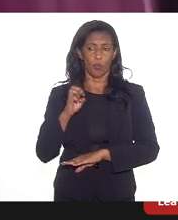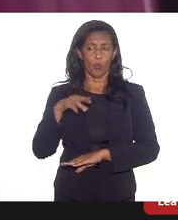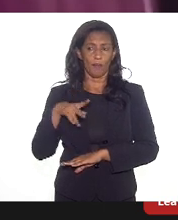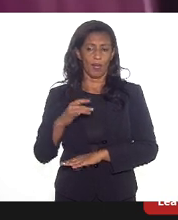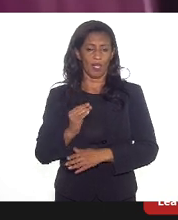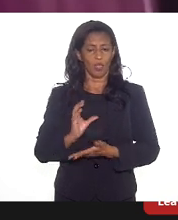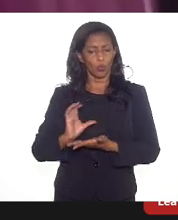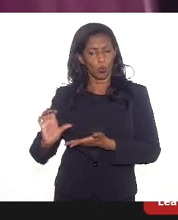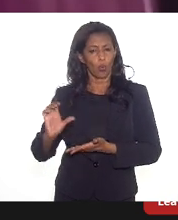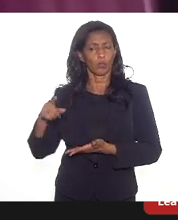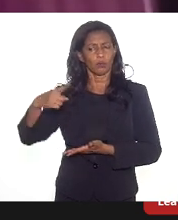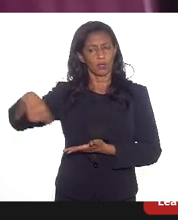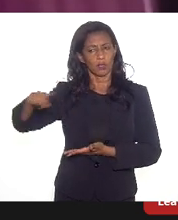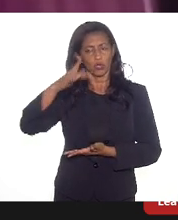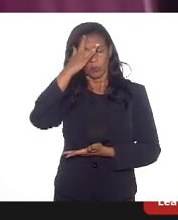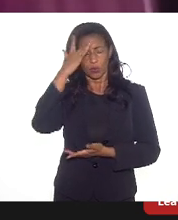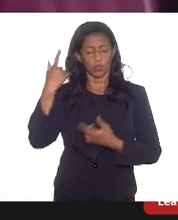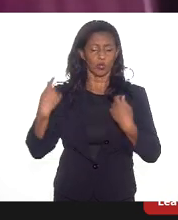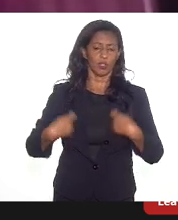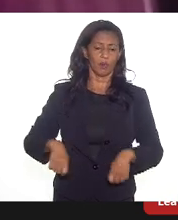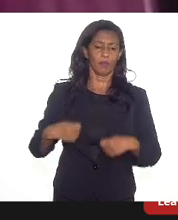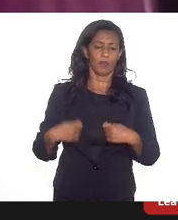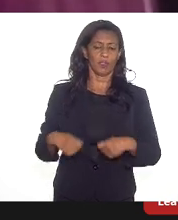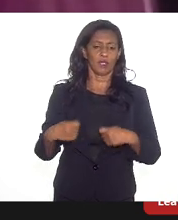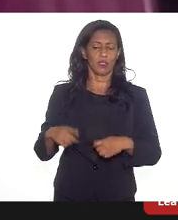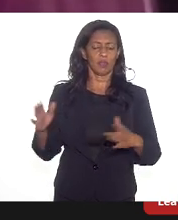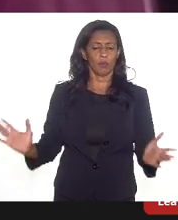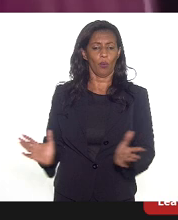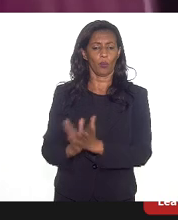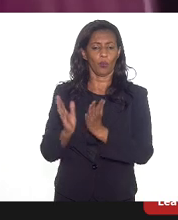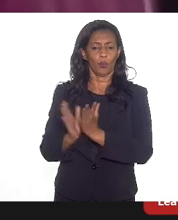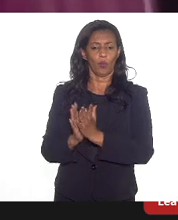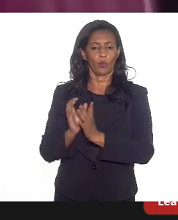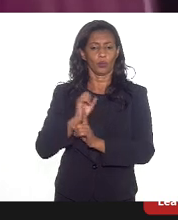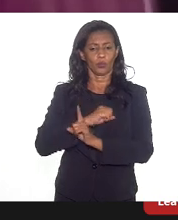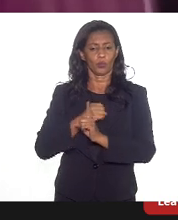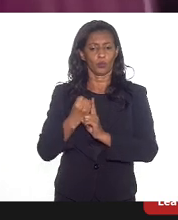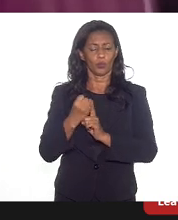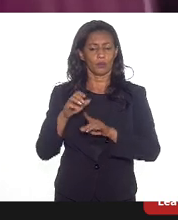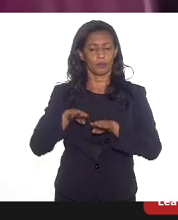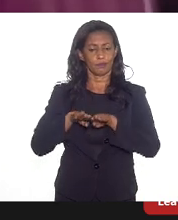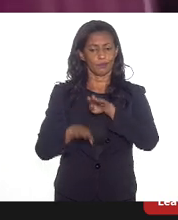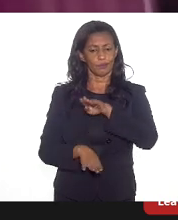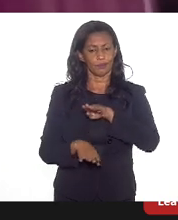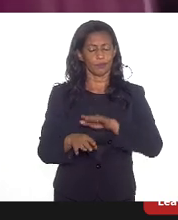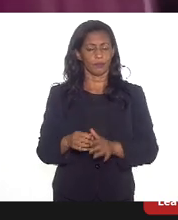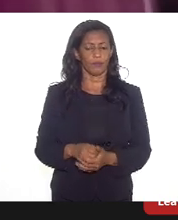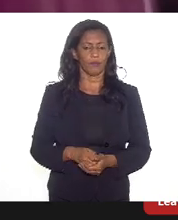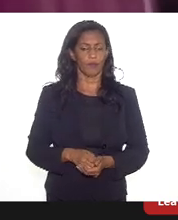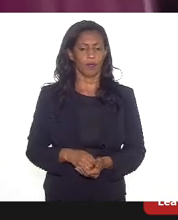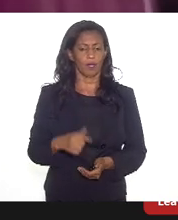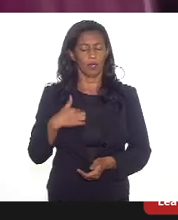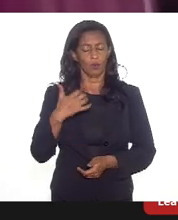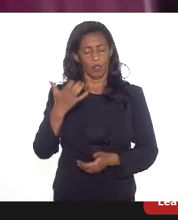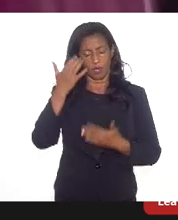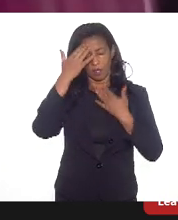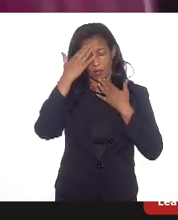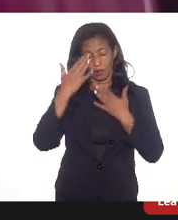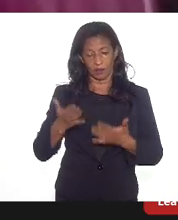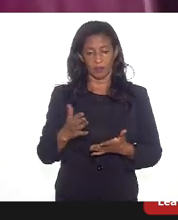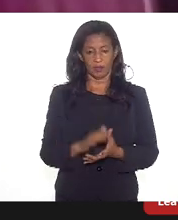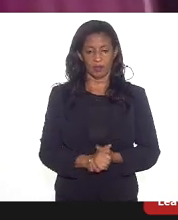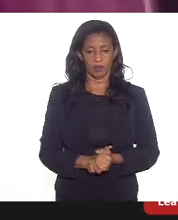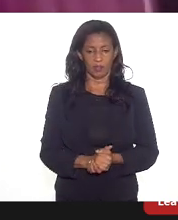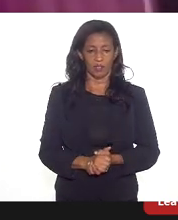dessa classe trabalhadora que está amplamente em situação de vulnerabilidade social? é, gostaria de agradecer e